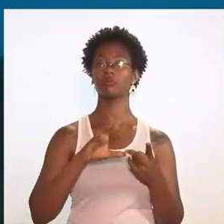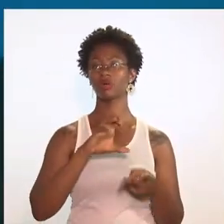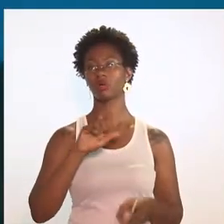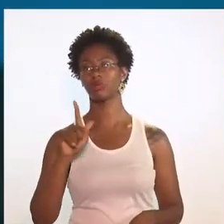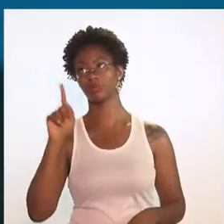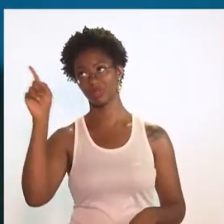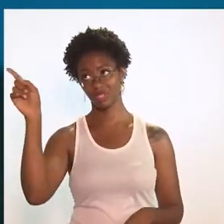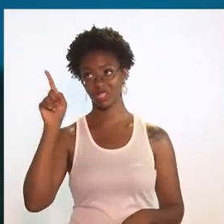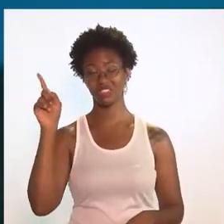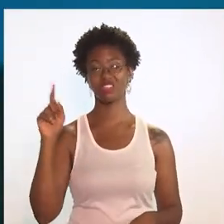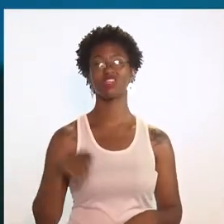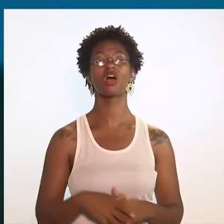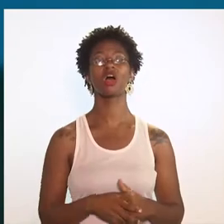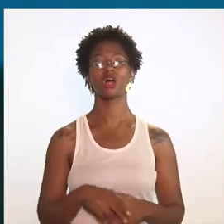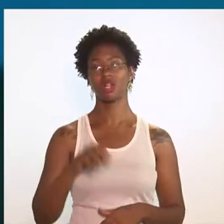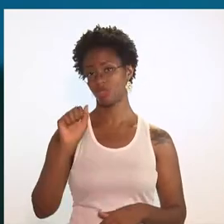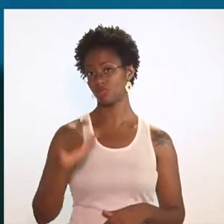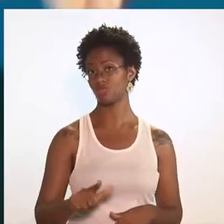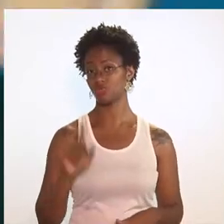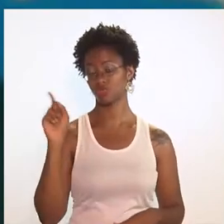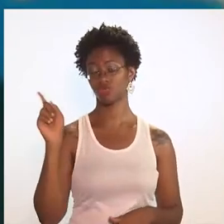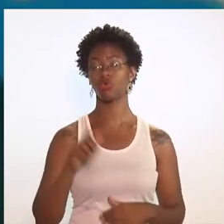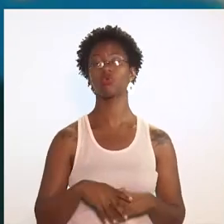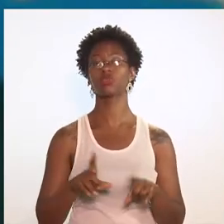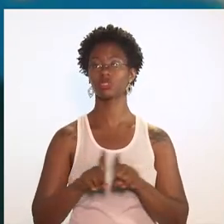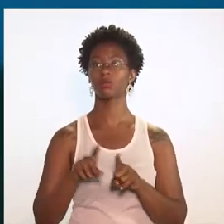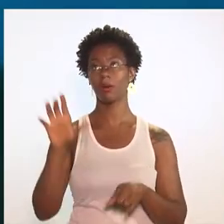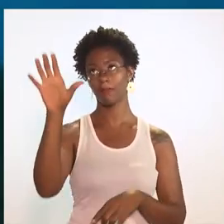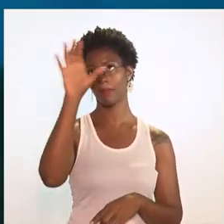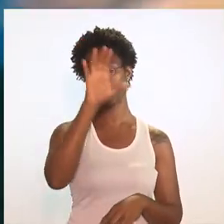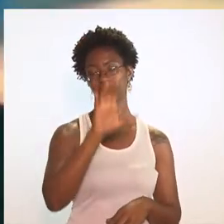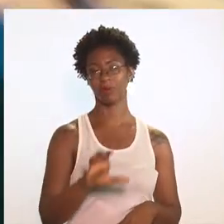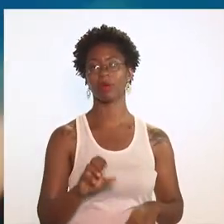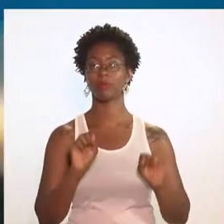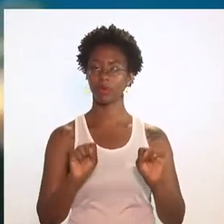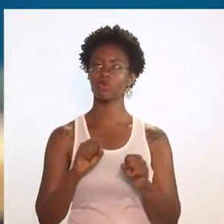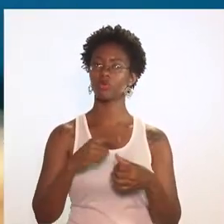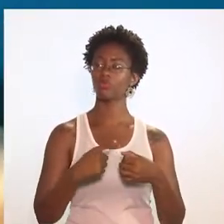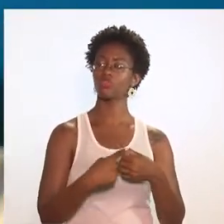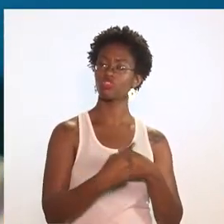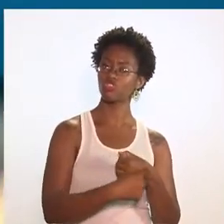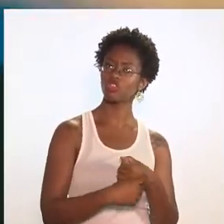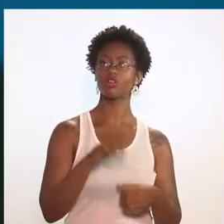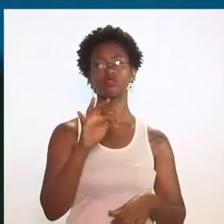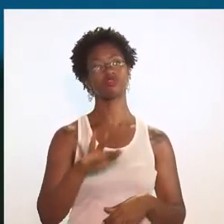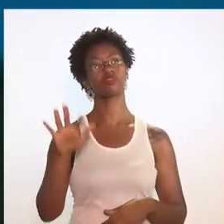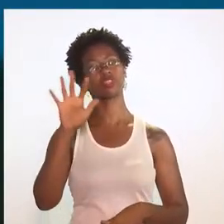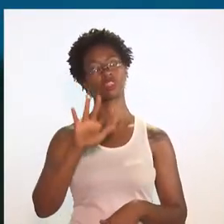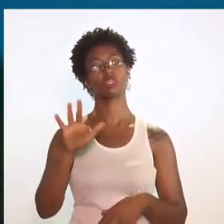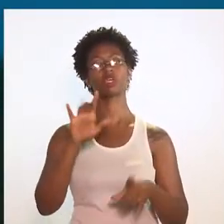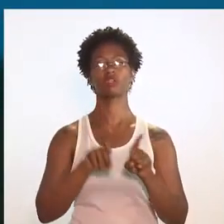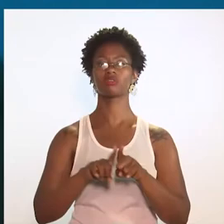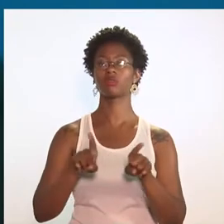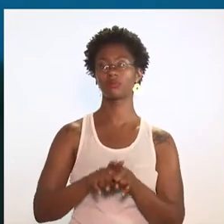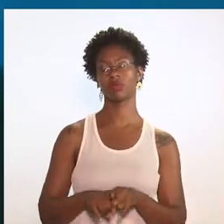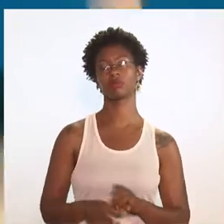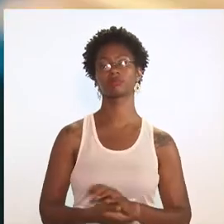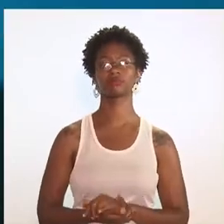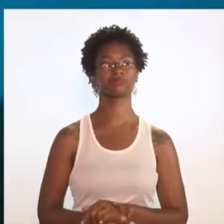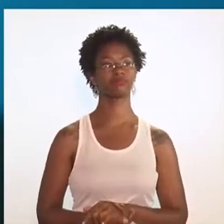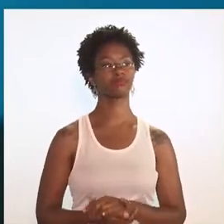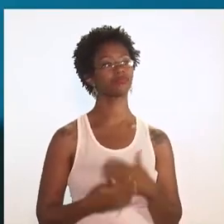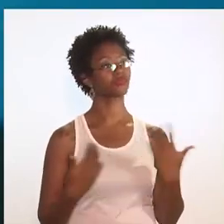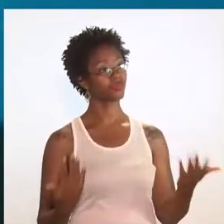no município de Campo Grande, Mato Grosso do Sul, enfim, então, em diferentes esferas, seja em nível municipal, em nível federal também,